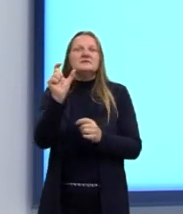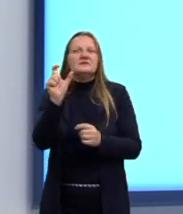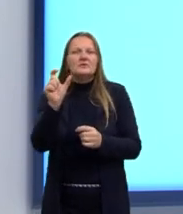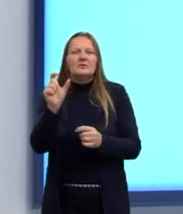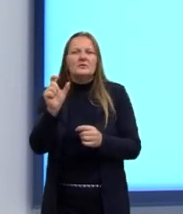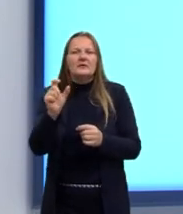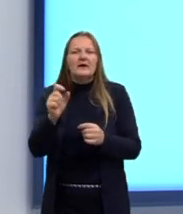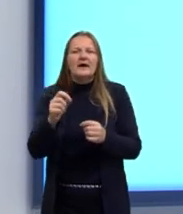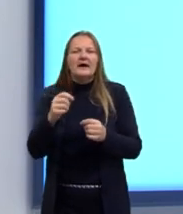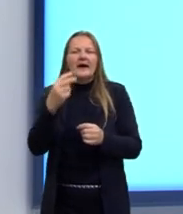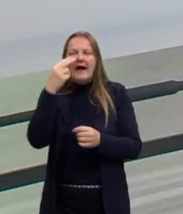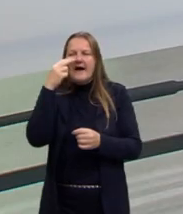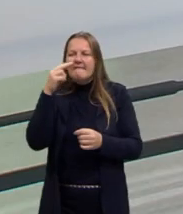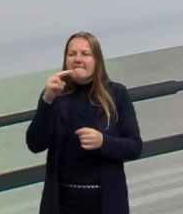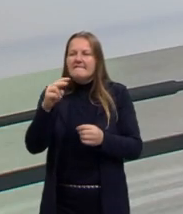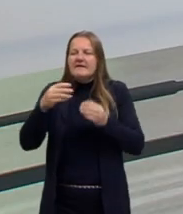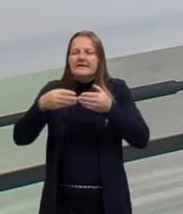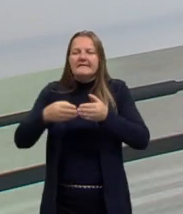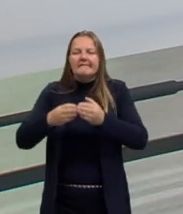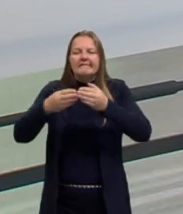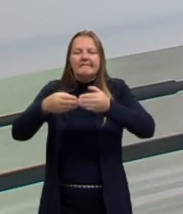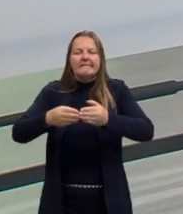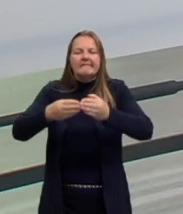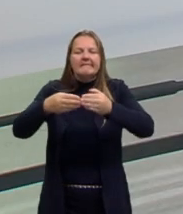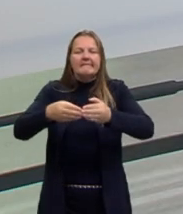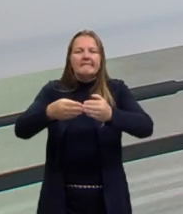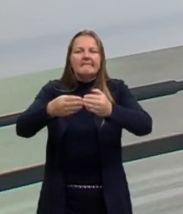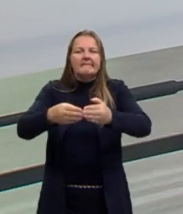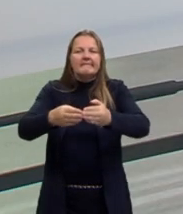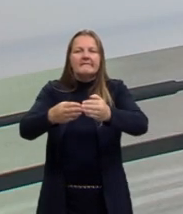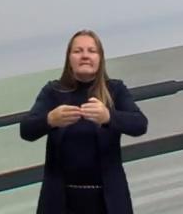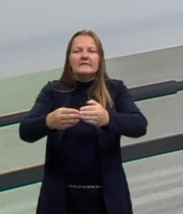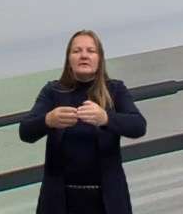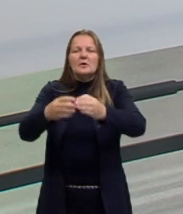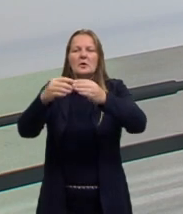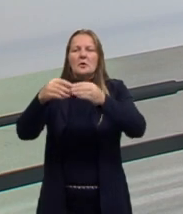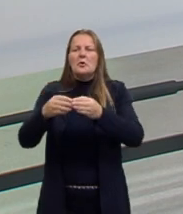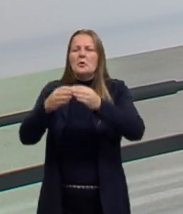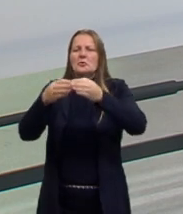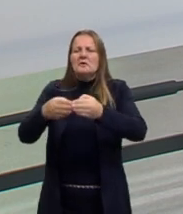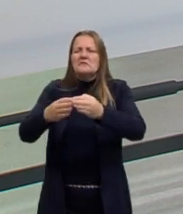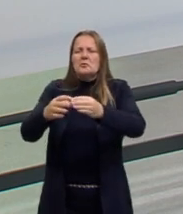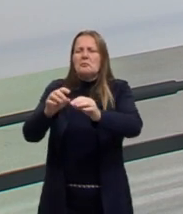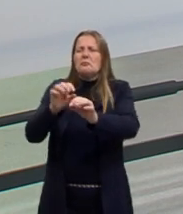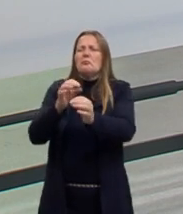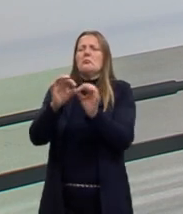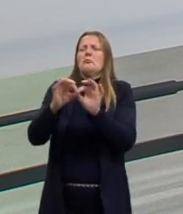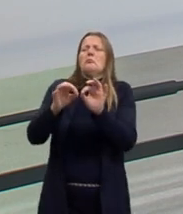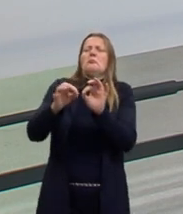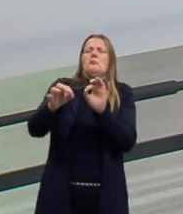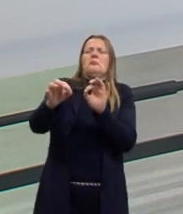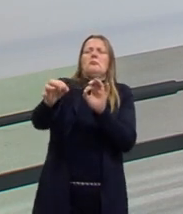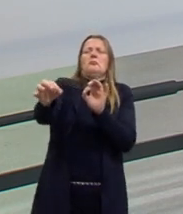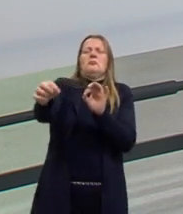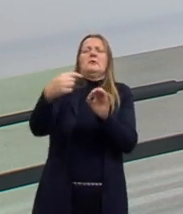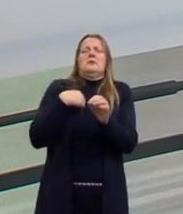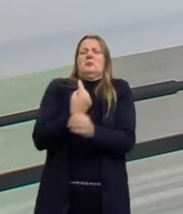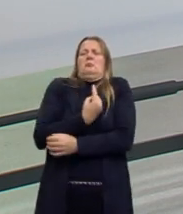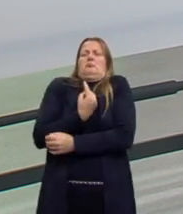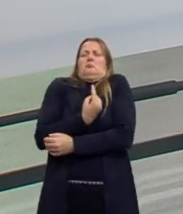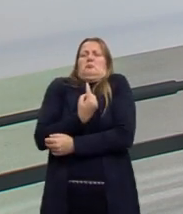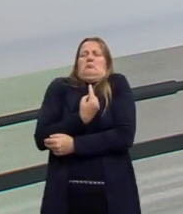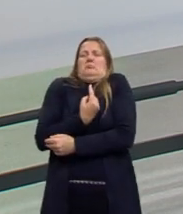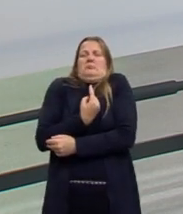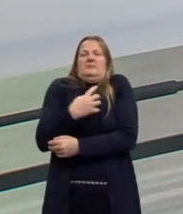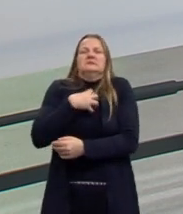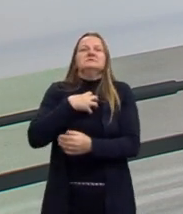O que é esse sentimento ali de despedida do navio que se vai. Então, ali também com essa